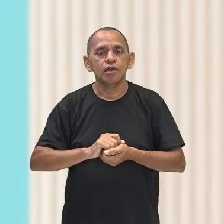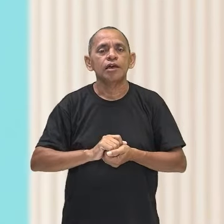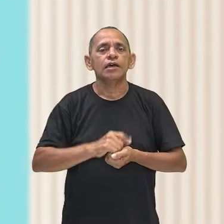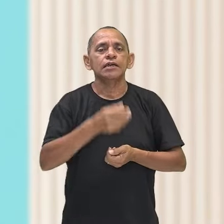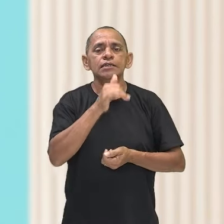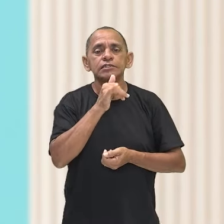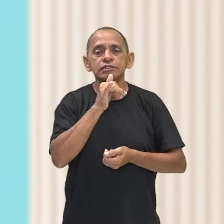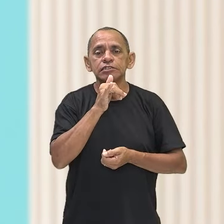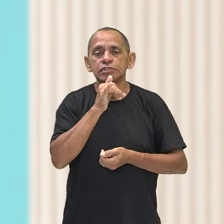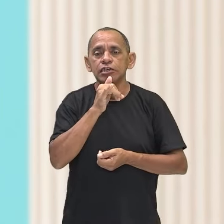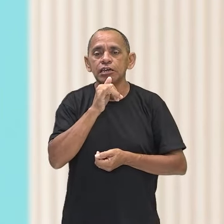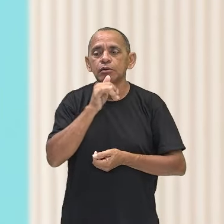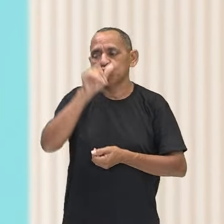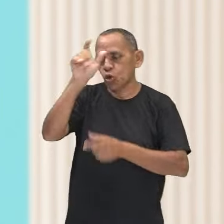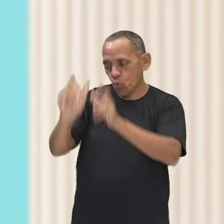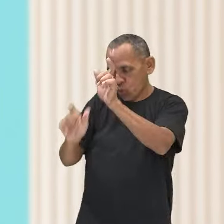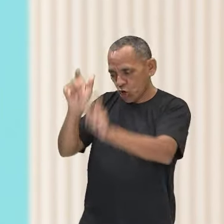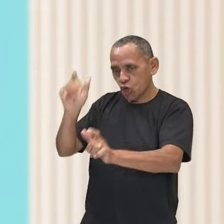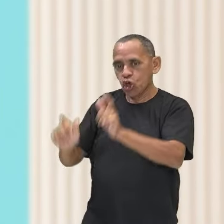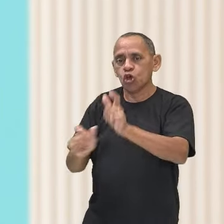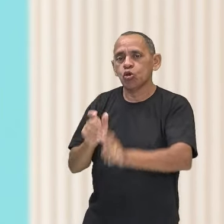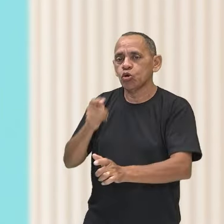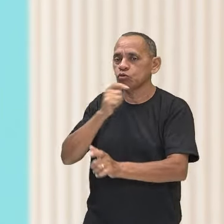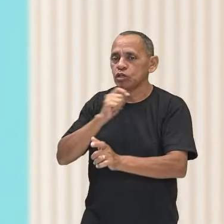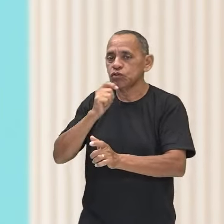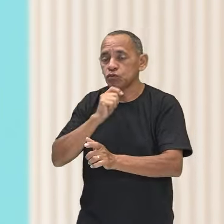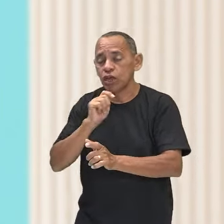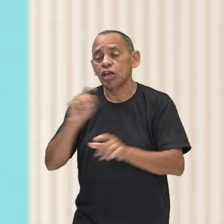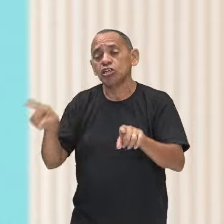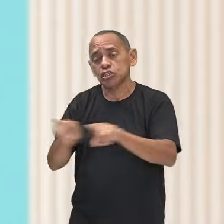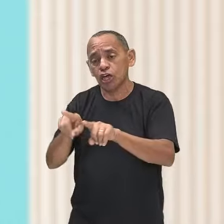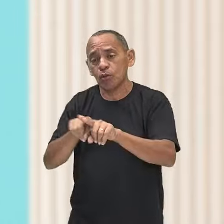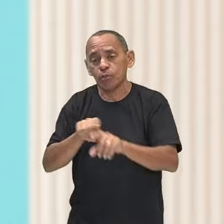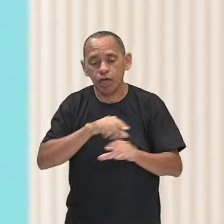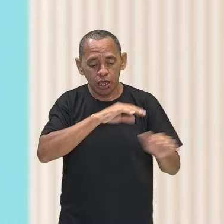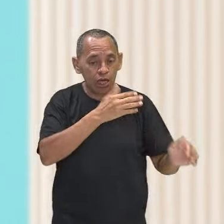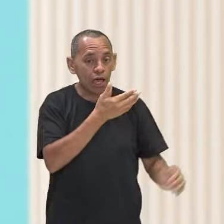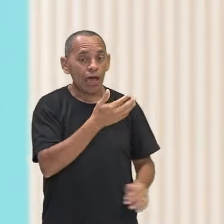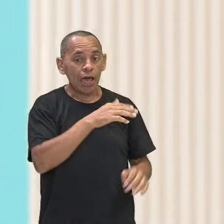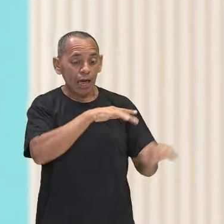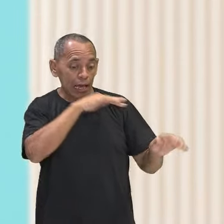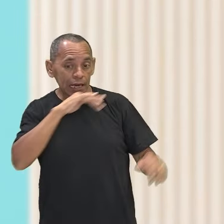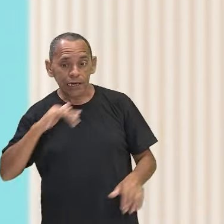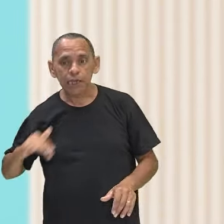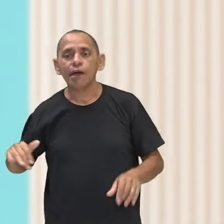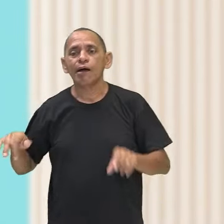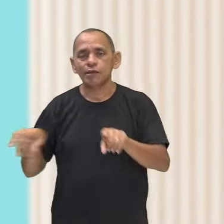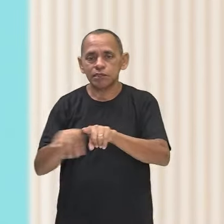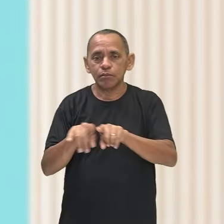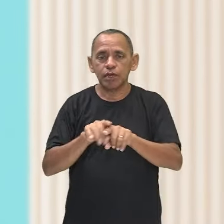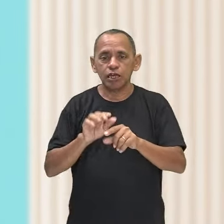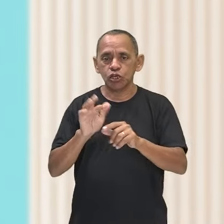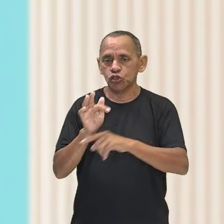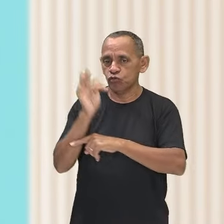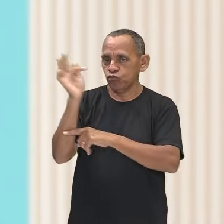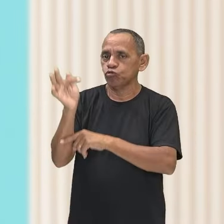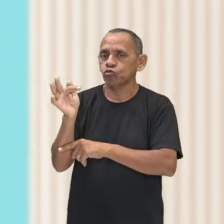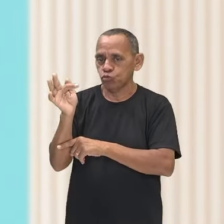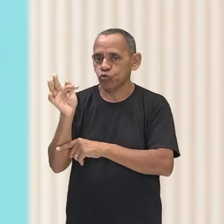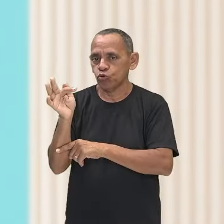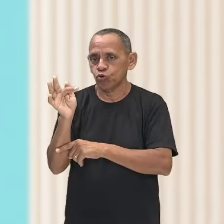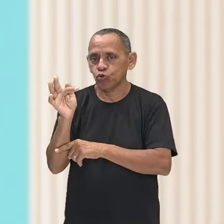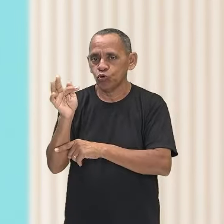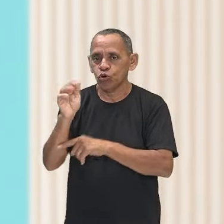e também dos mais novos que vão chegando, que são as crianças que no futuro se tornarão outros jovens.